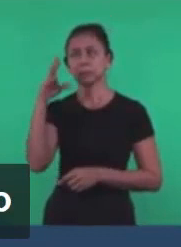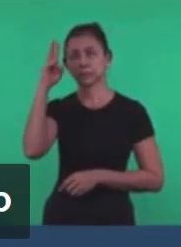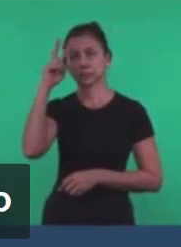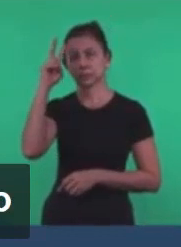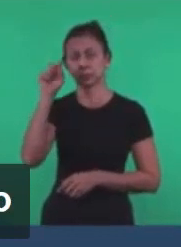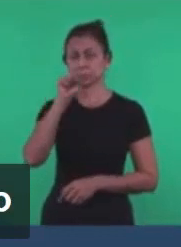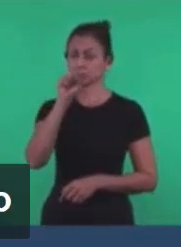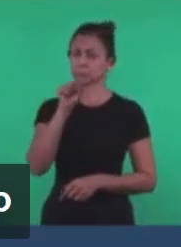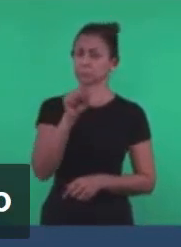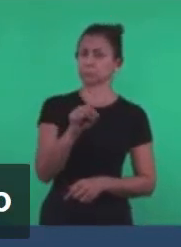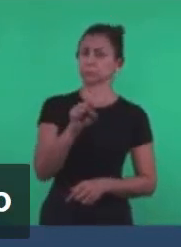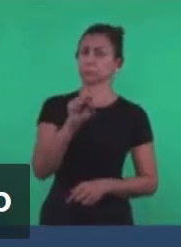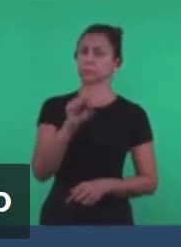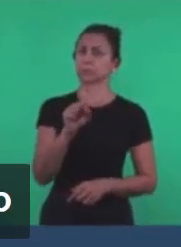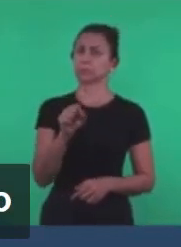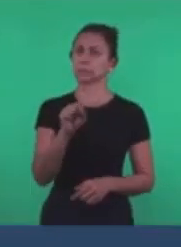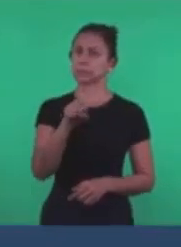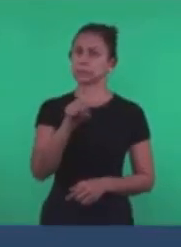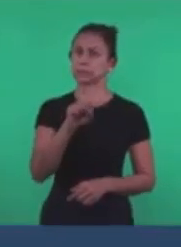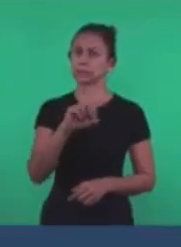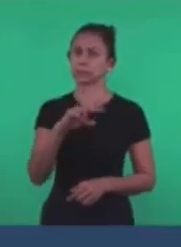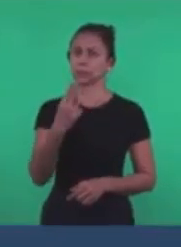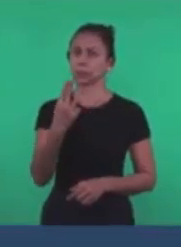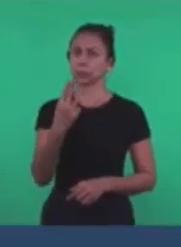A pergunta é Sim ou não